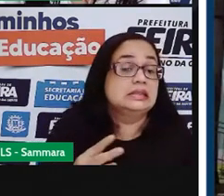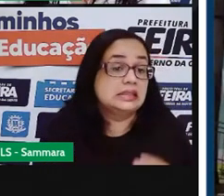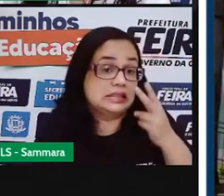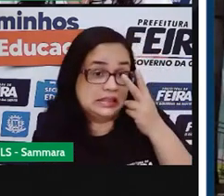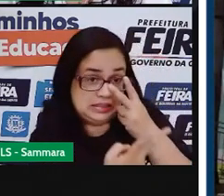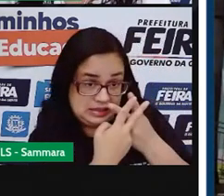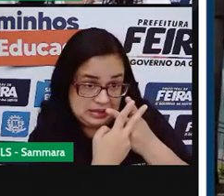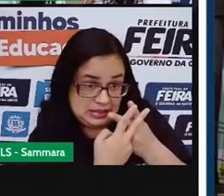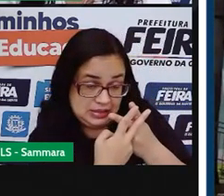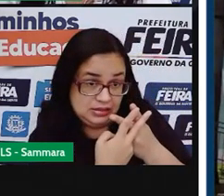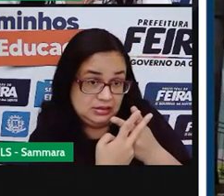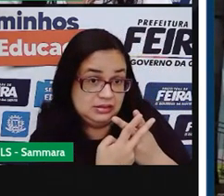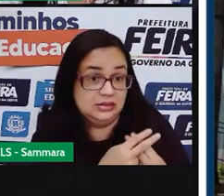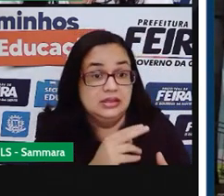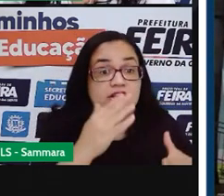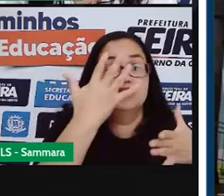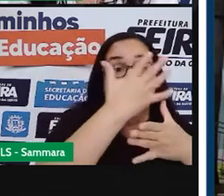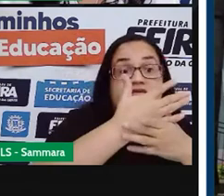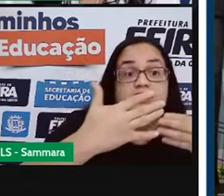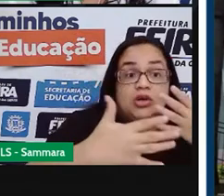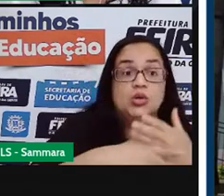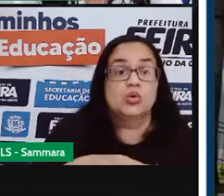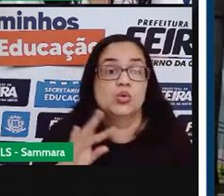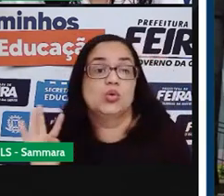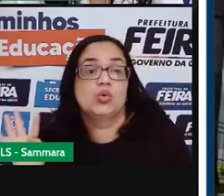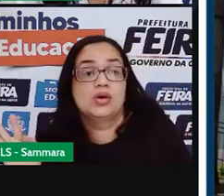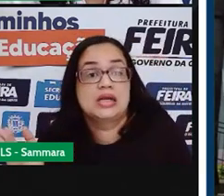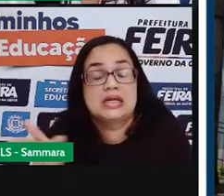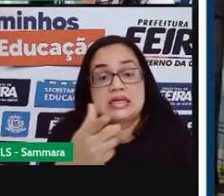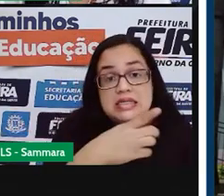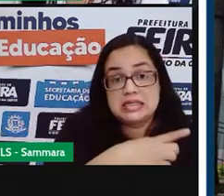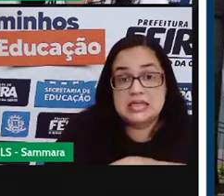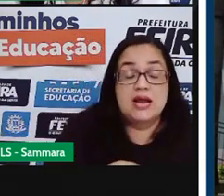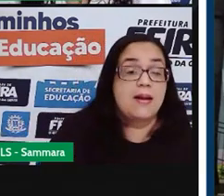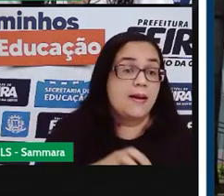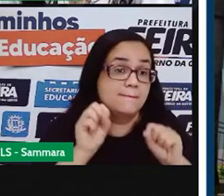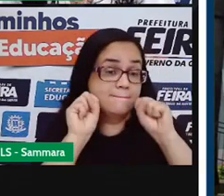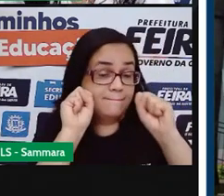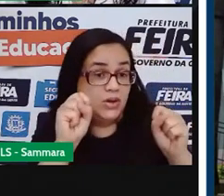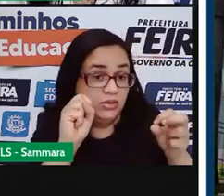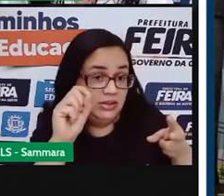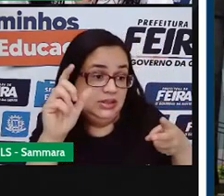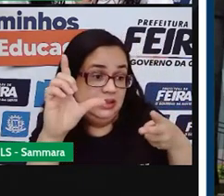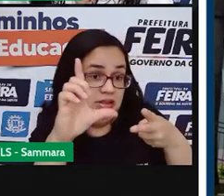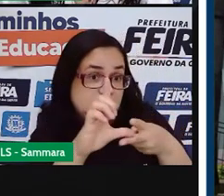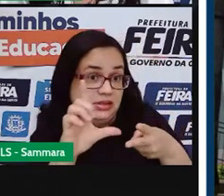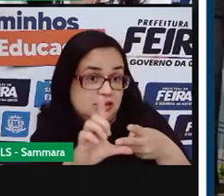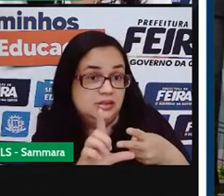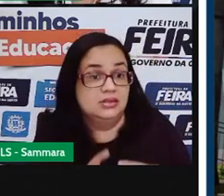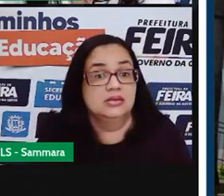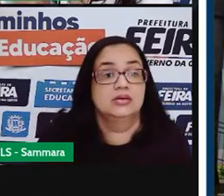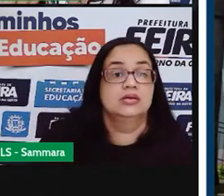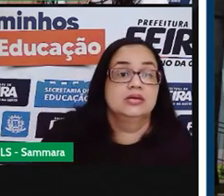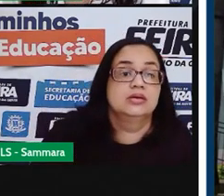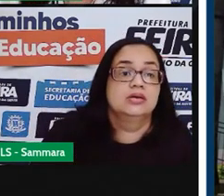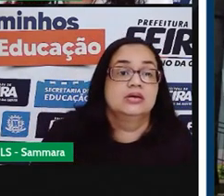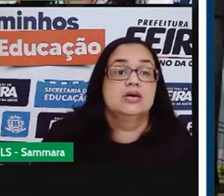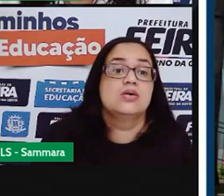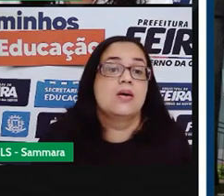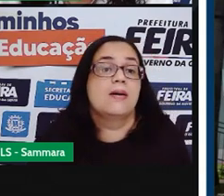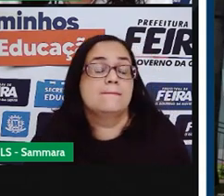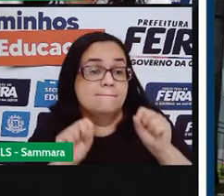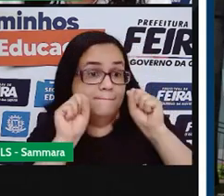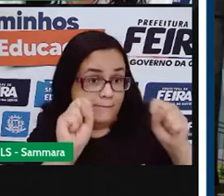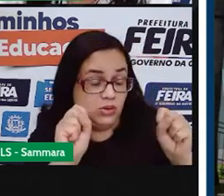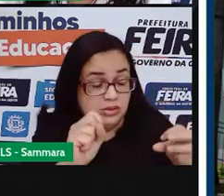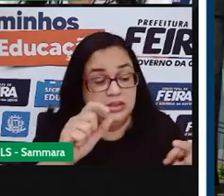Cadeia Pública, após a reforma, torna-se a sede do poder legislativo do município. O poder